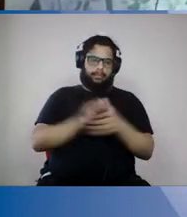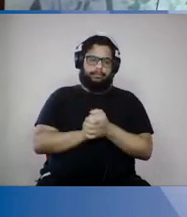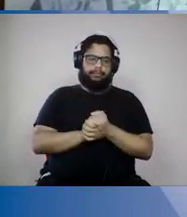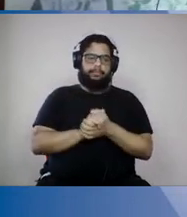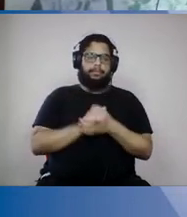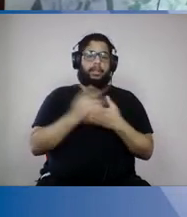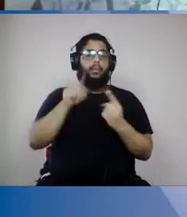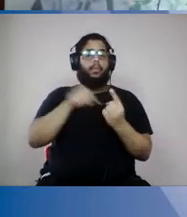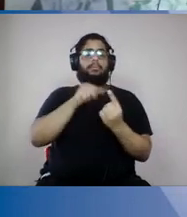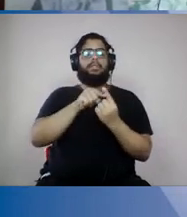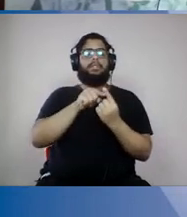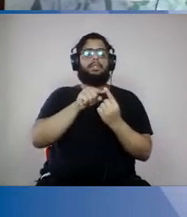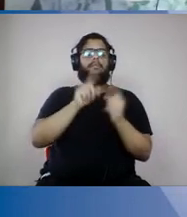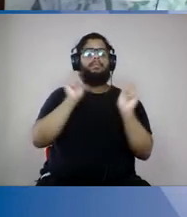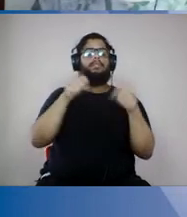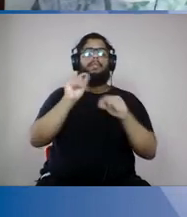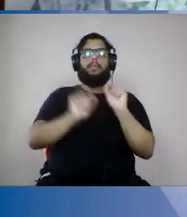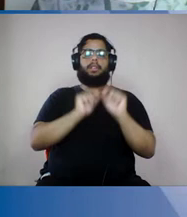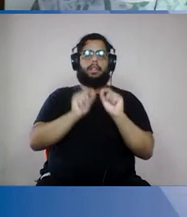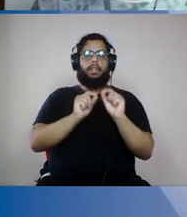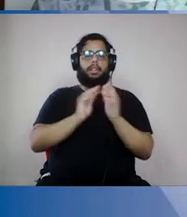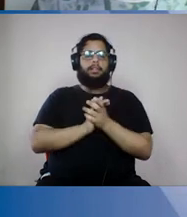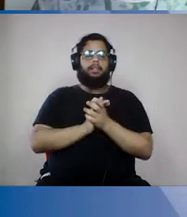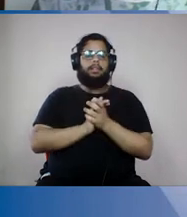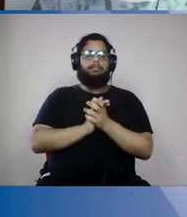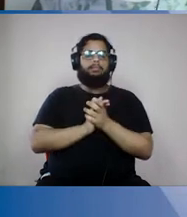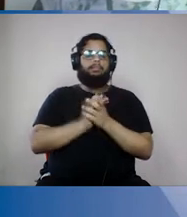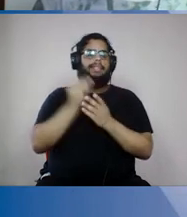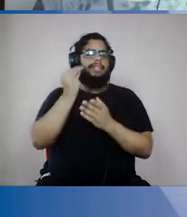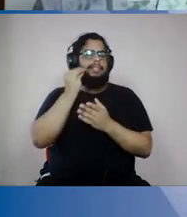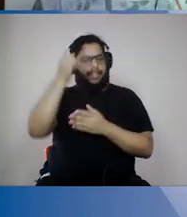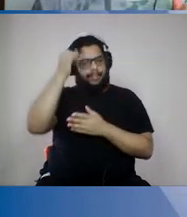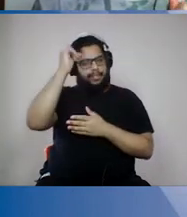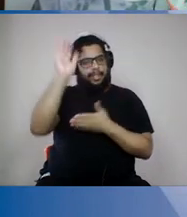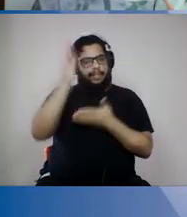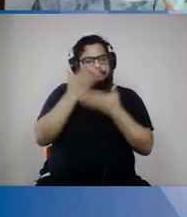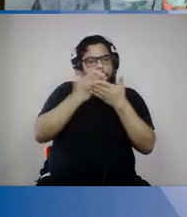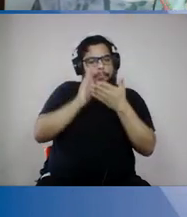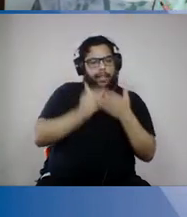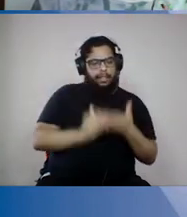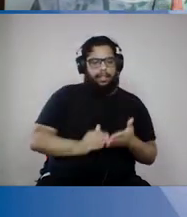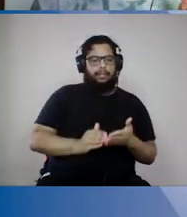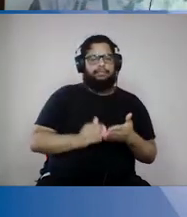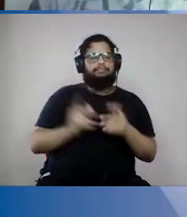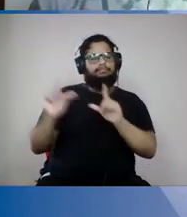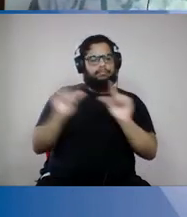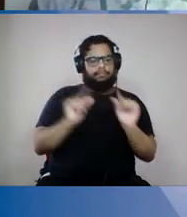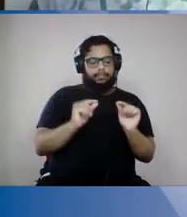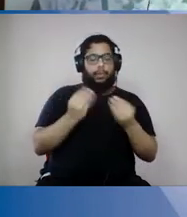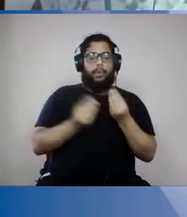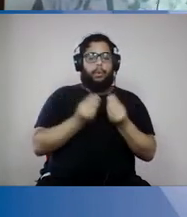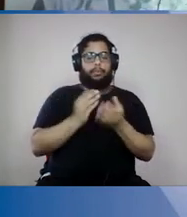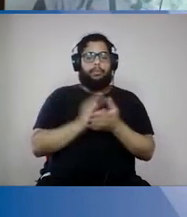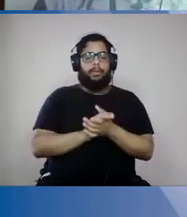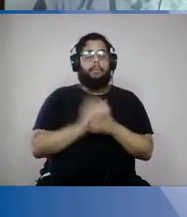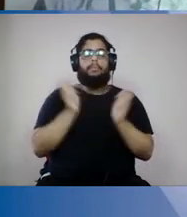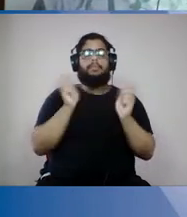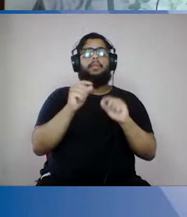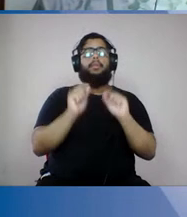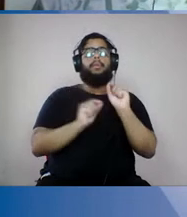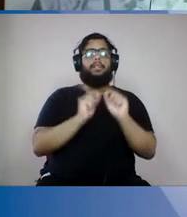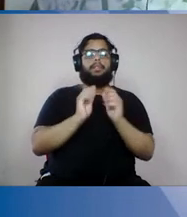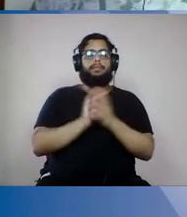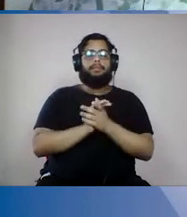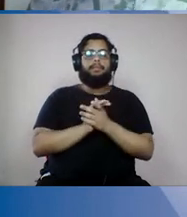aí o objetivo possível, então, é a redução de perdas e de danos, mas qual que é a possibilidade efetiva, então, de enfrentamento? É a